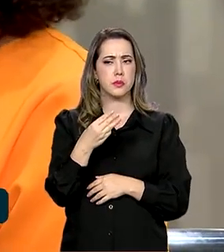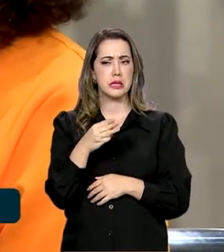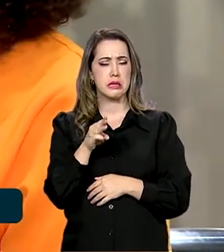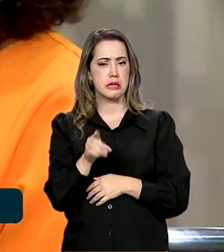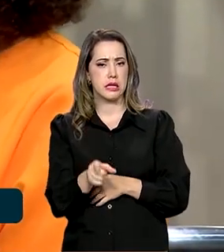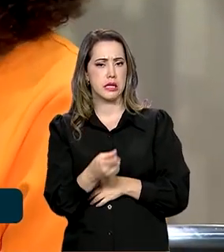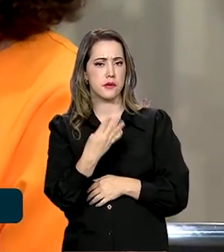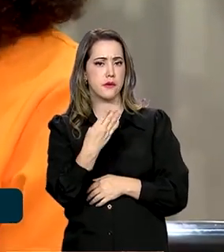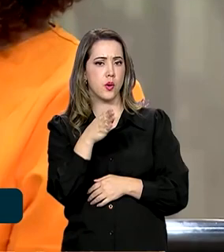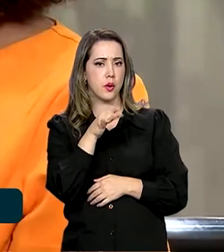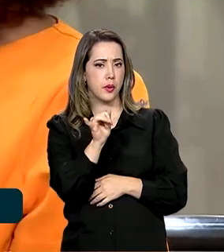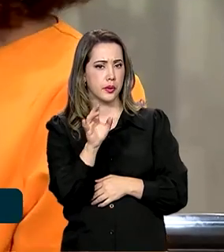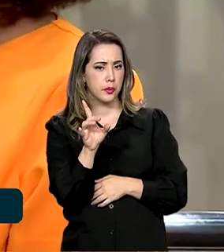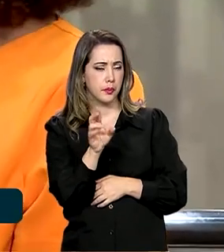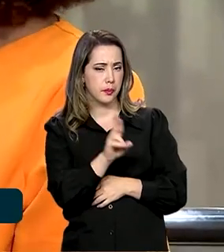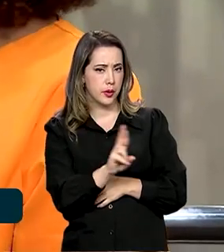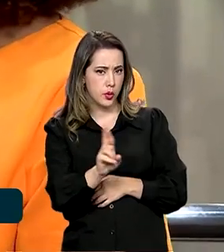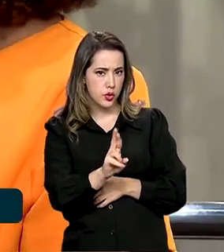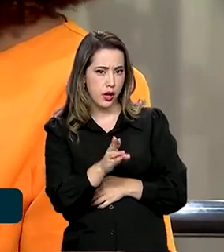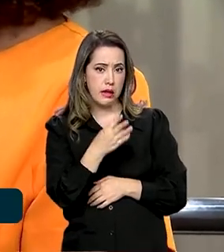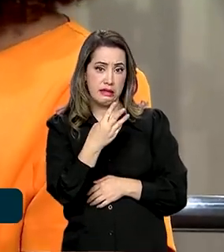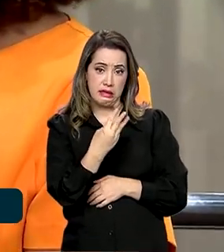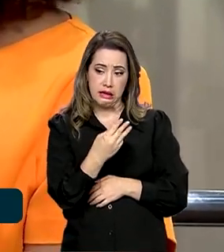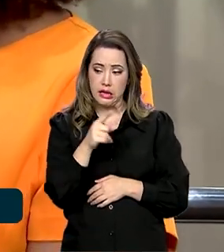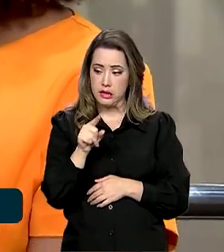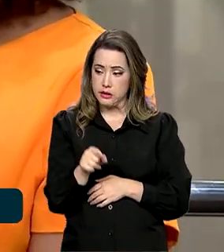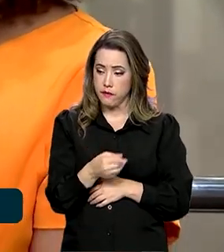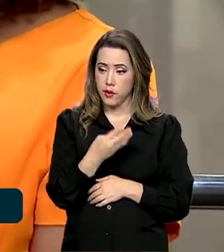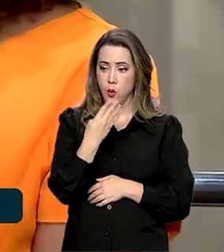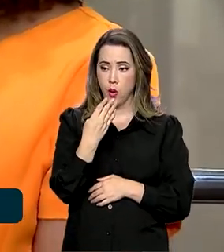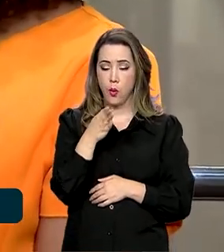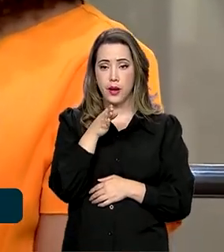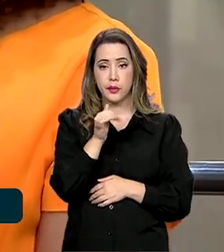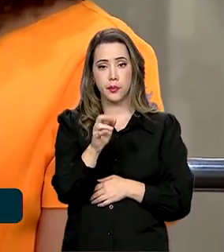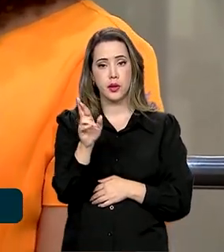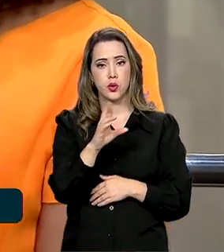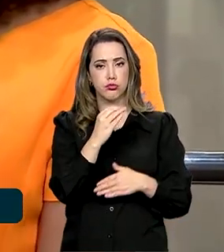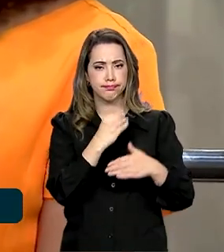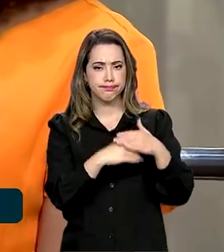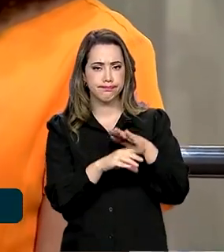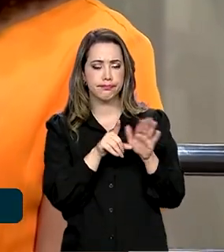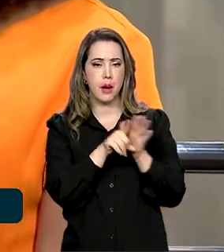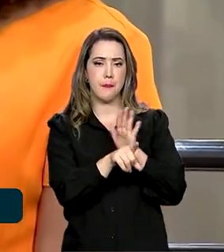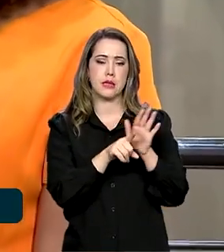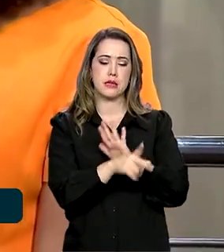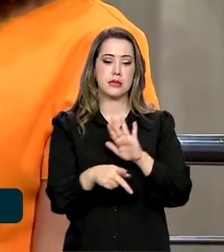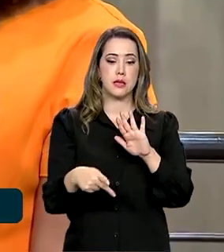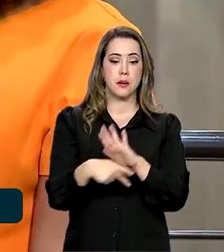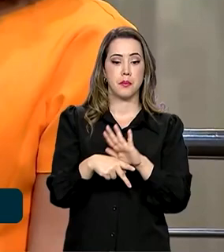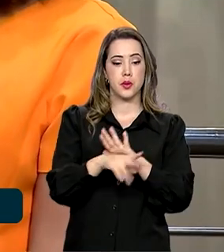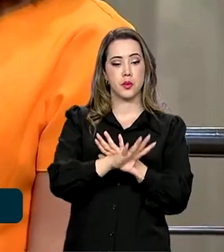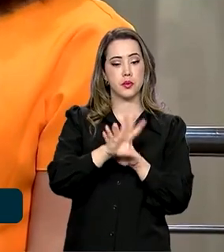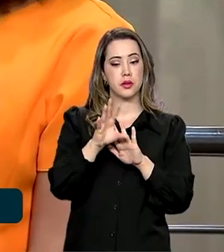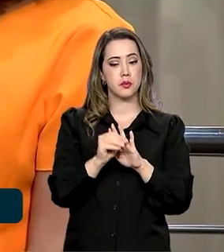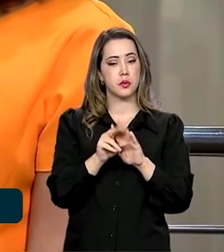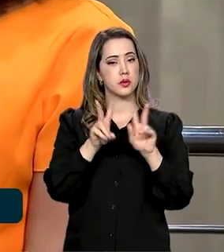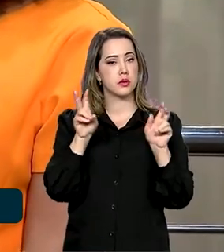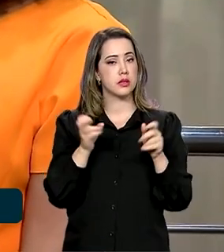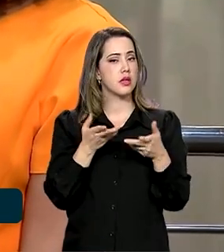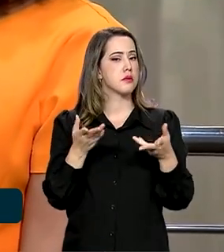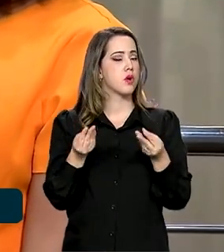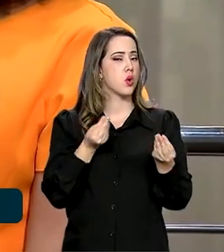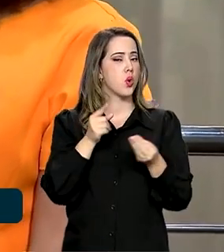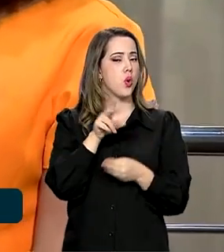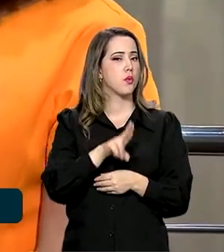,4 bilhões de reais, né, para pesquisas na Amazônia. Explica para a gente em que esses recursos